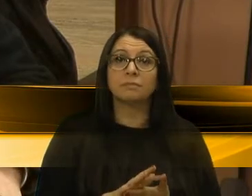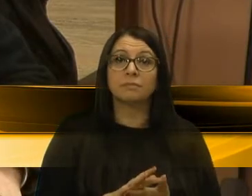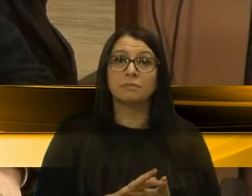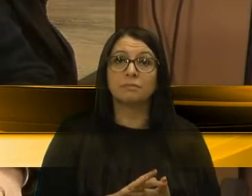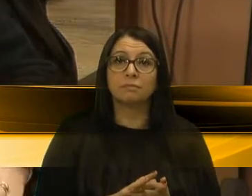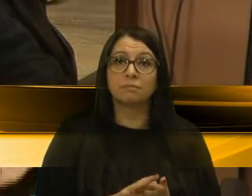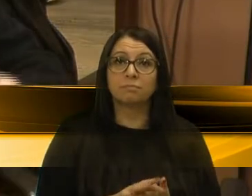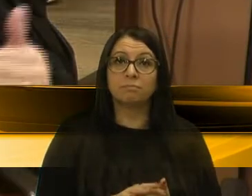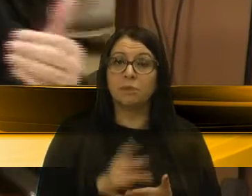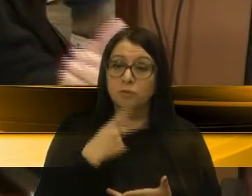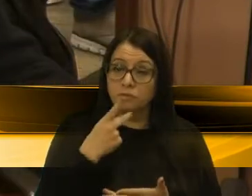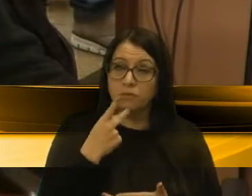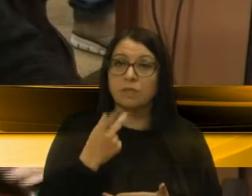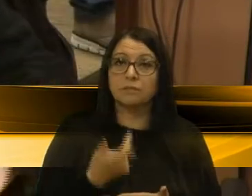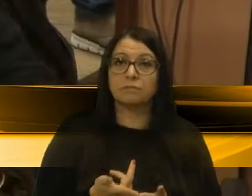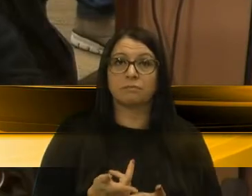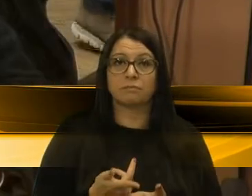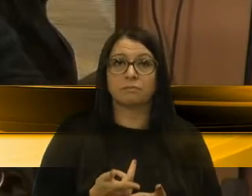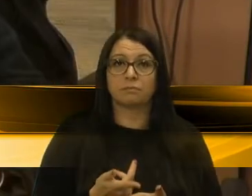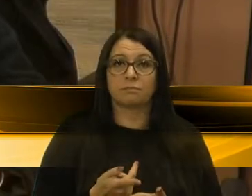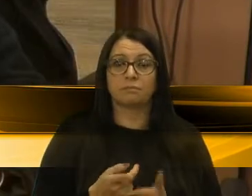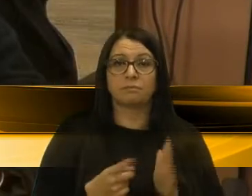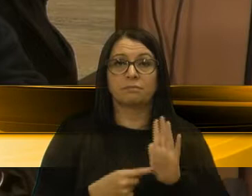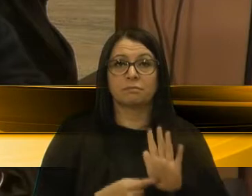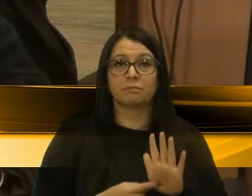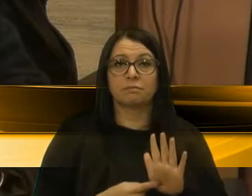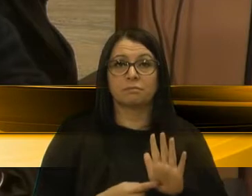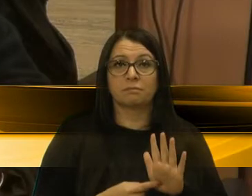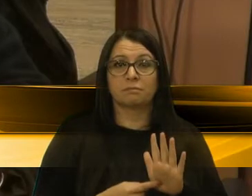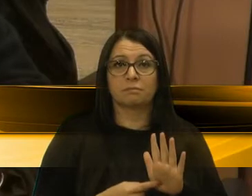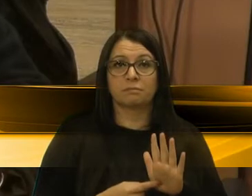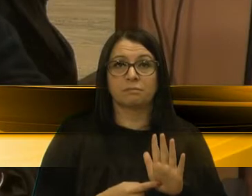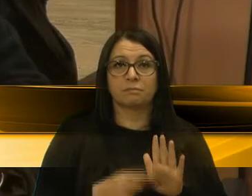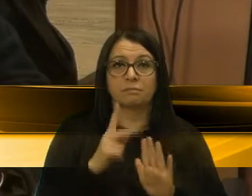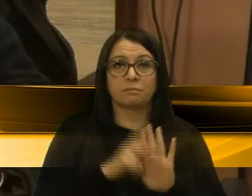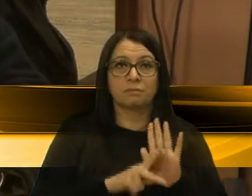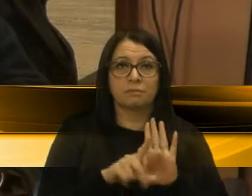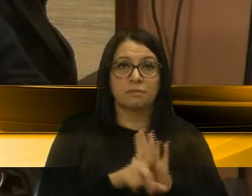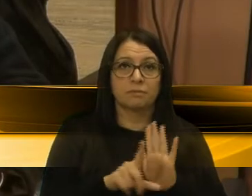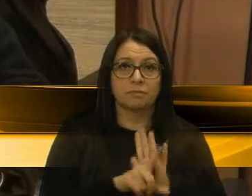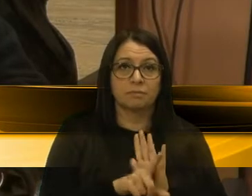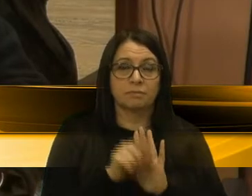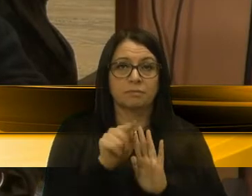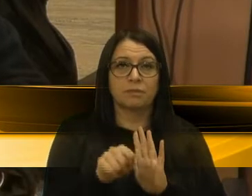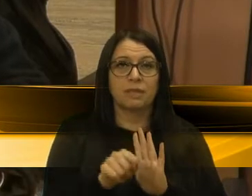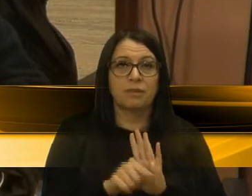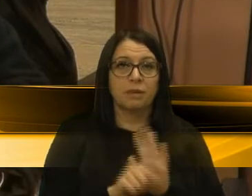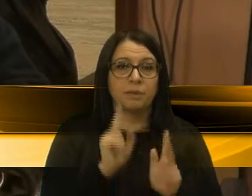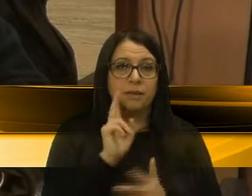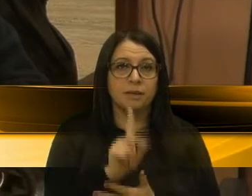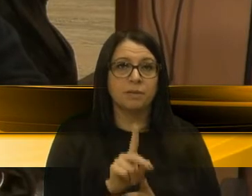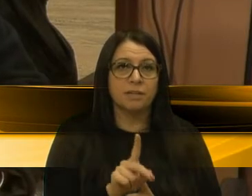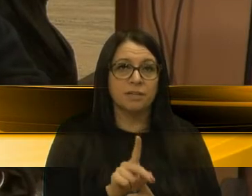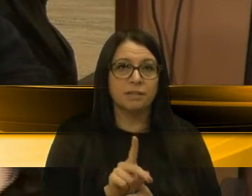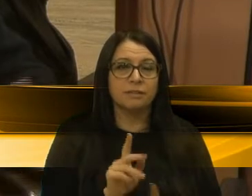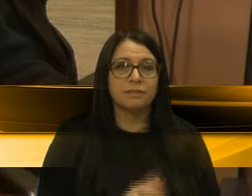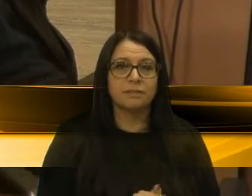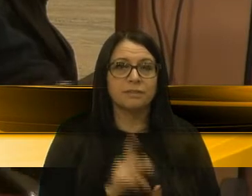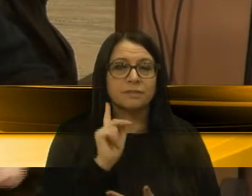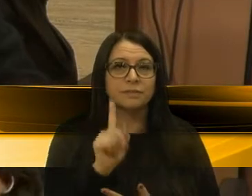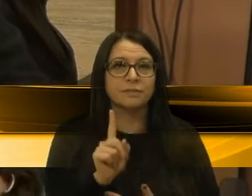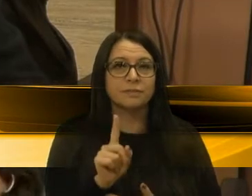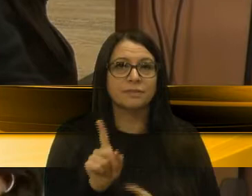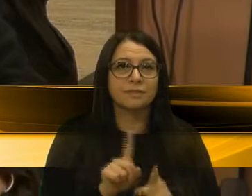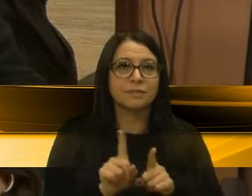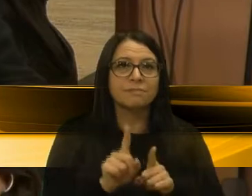exploração e também por trazer também esse projeto de lei a qual a Exª deseja colocar